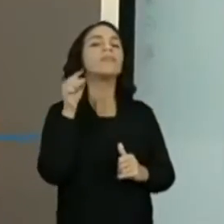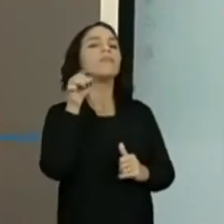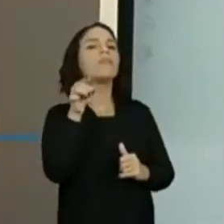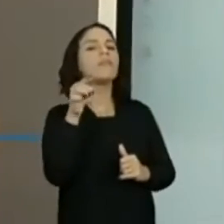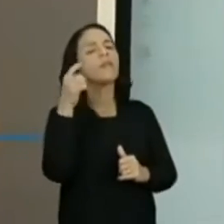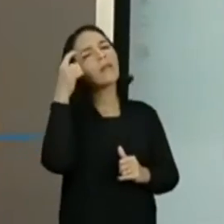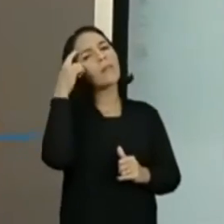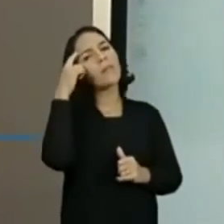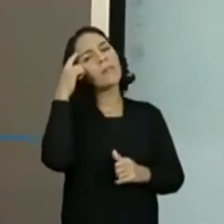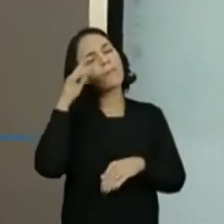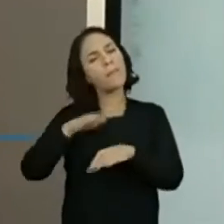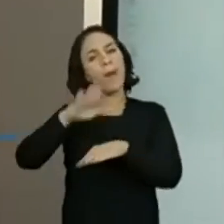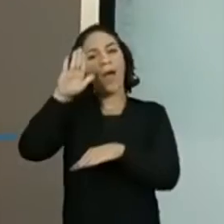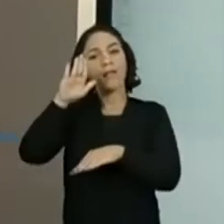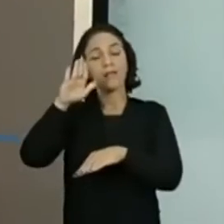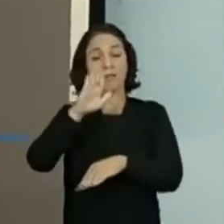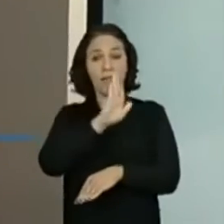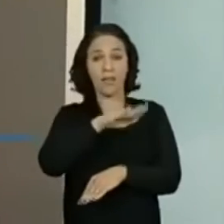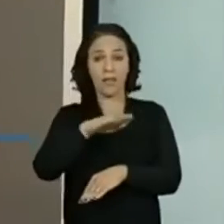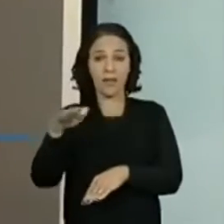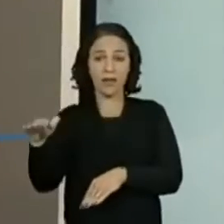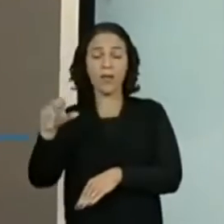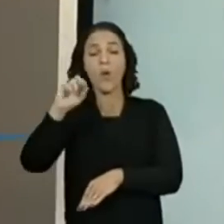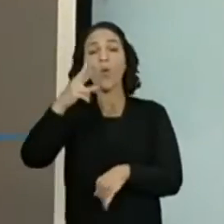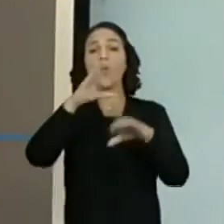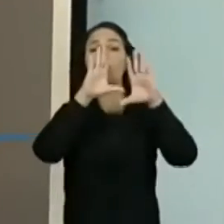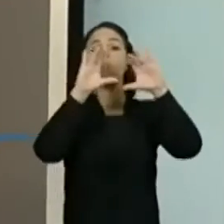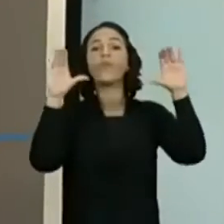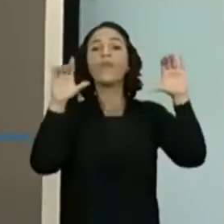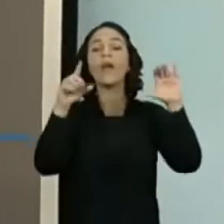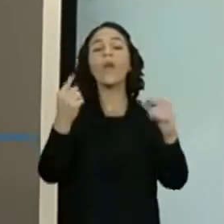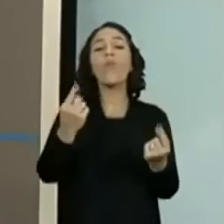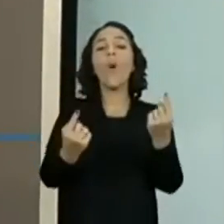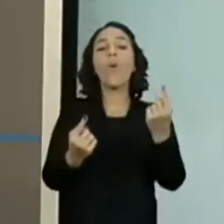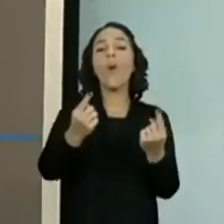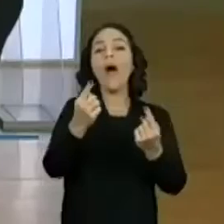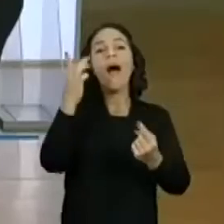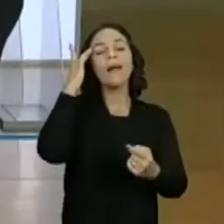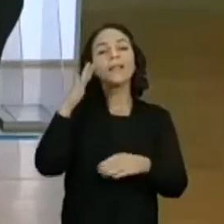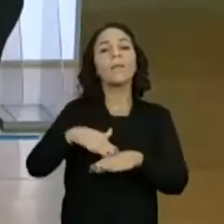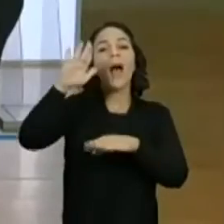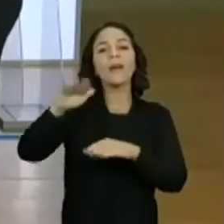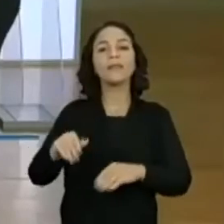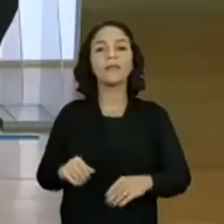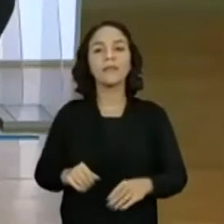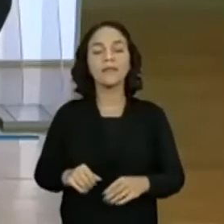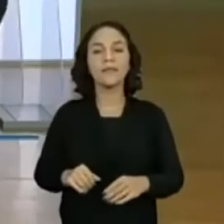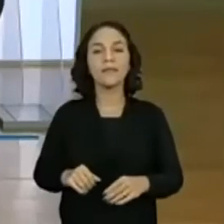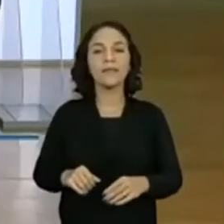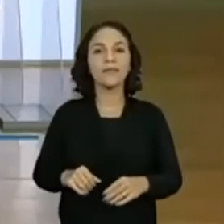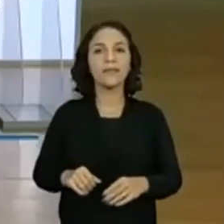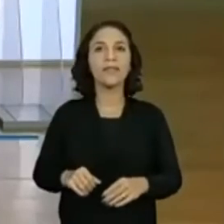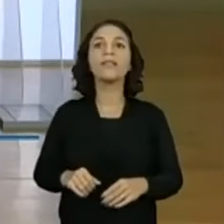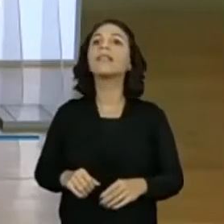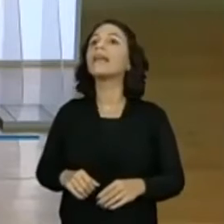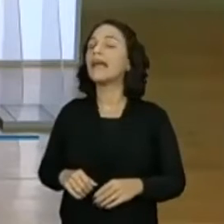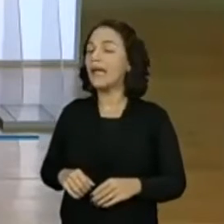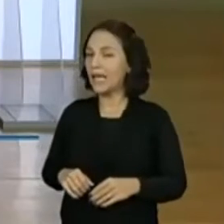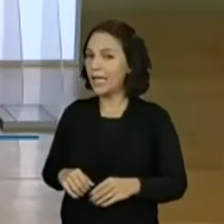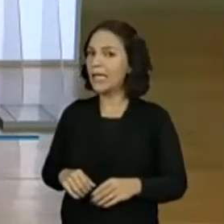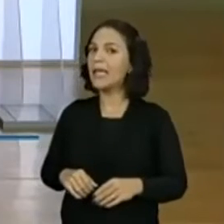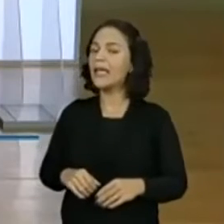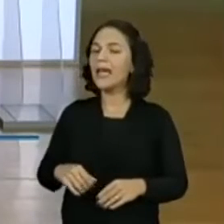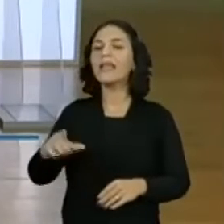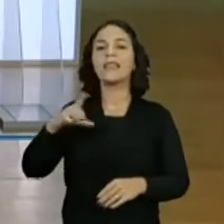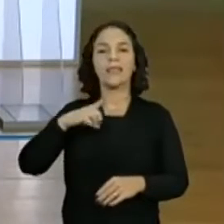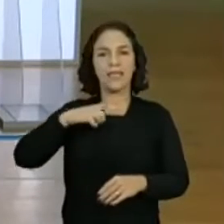tem mais? Crianças ou nuvens? Olha só. É, realmente, deu para ver que tinha